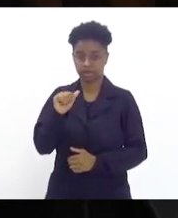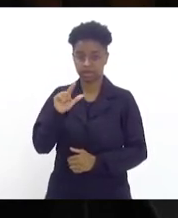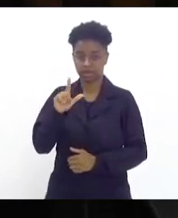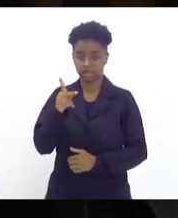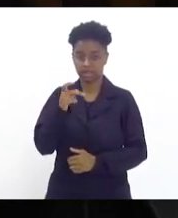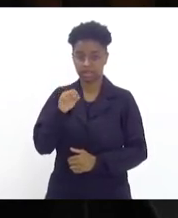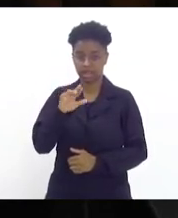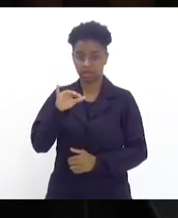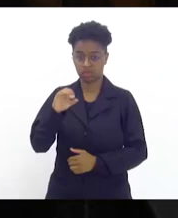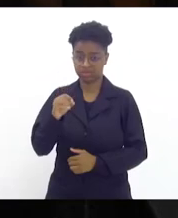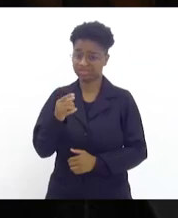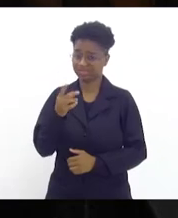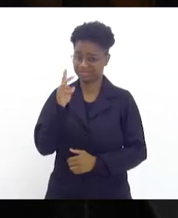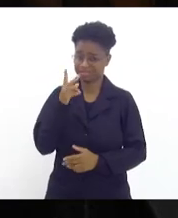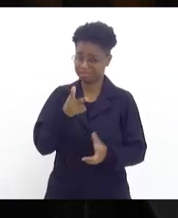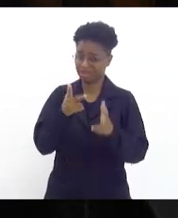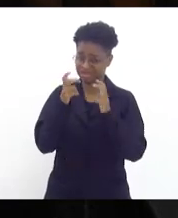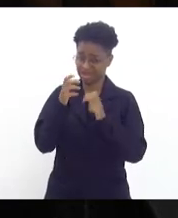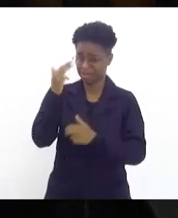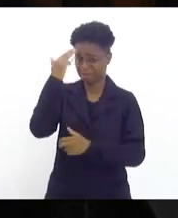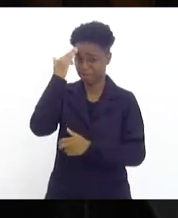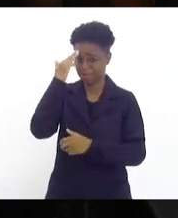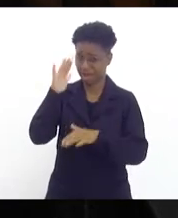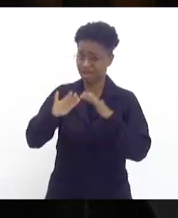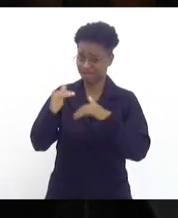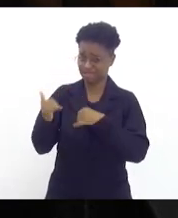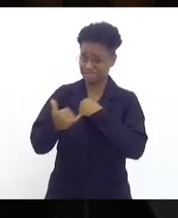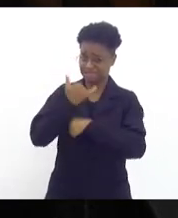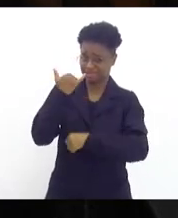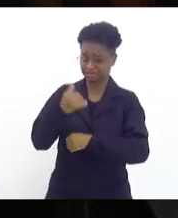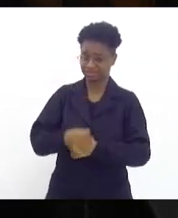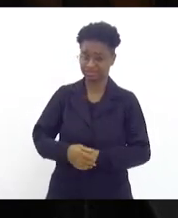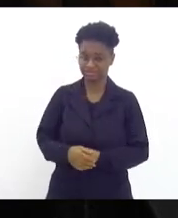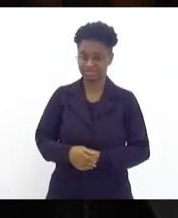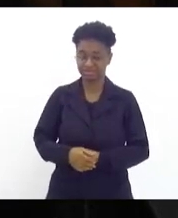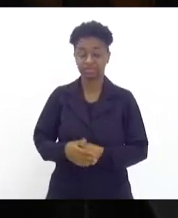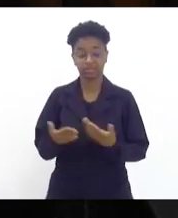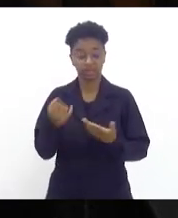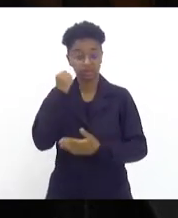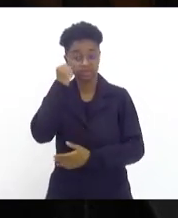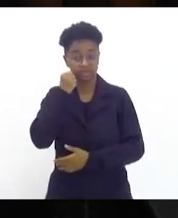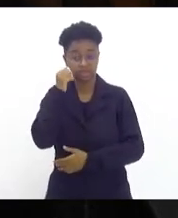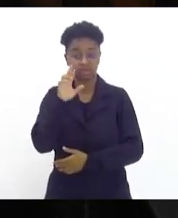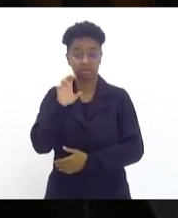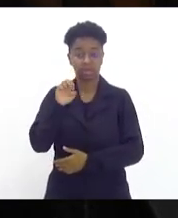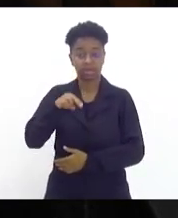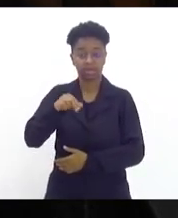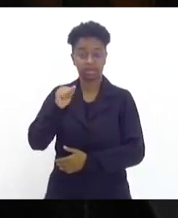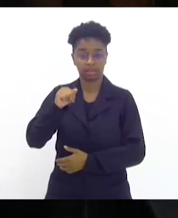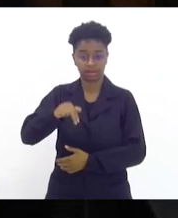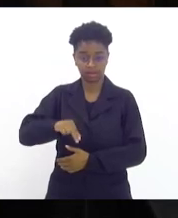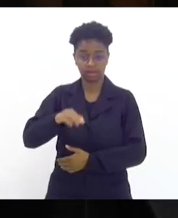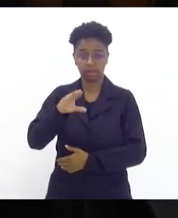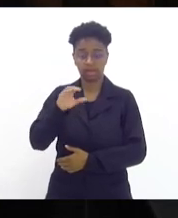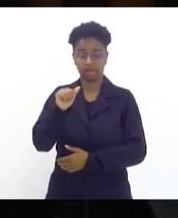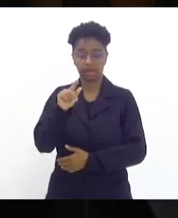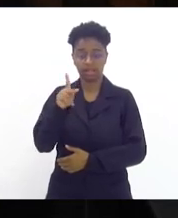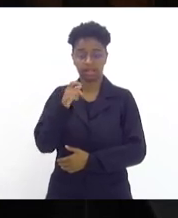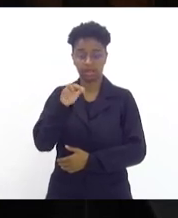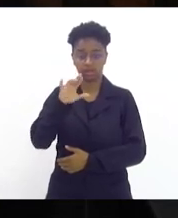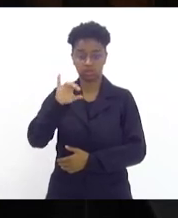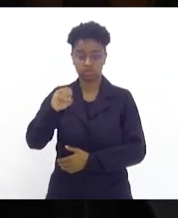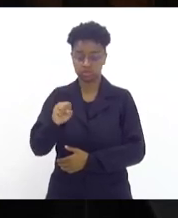a memória da gente quando quer boicota a gente. O senador Renan Calheiros decidiu